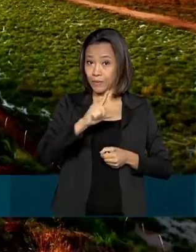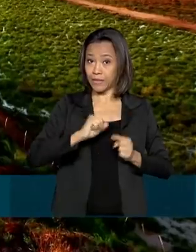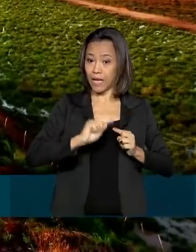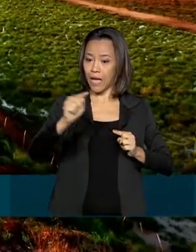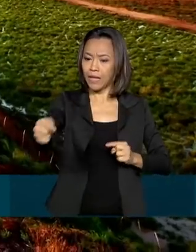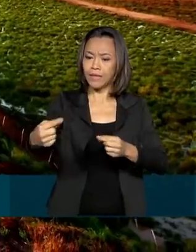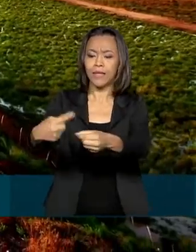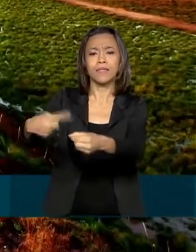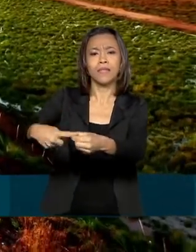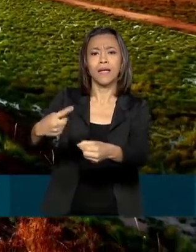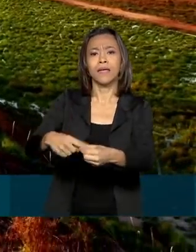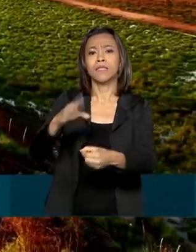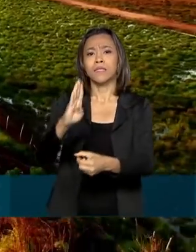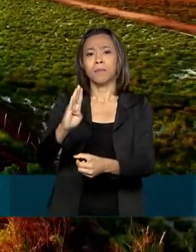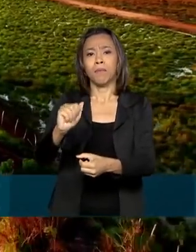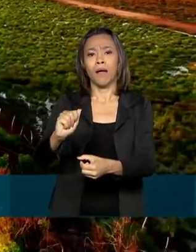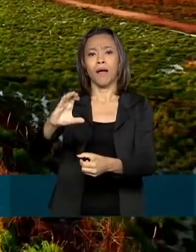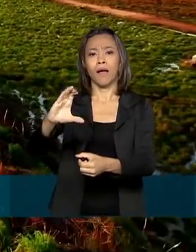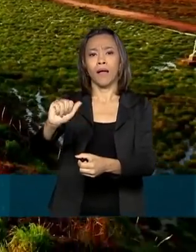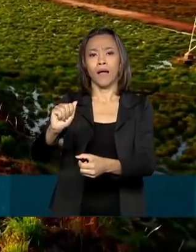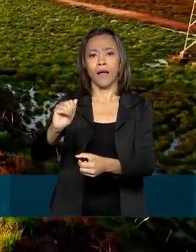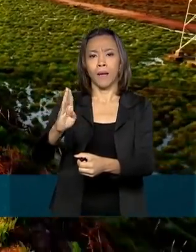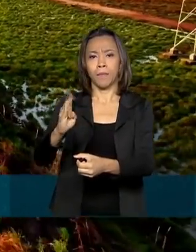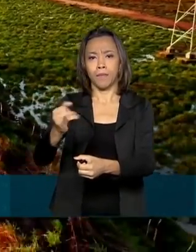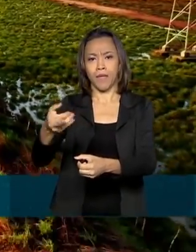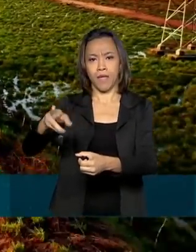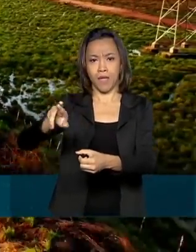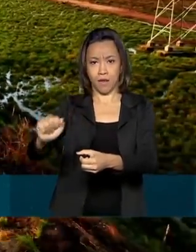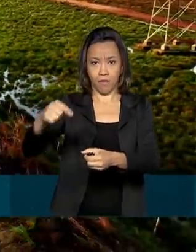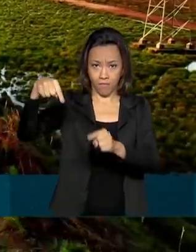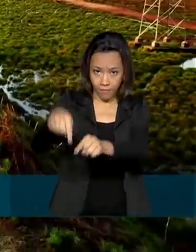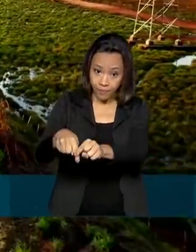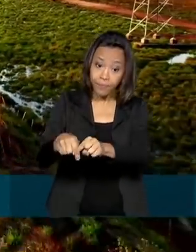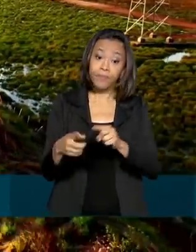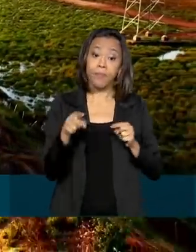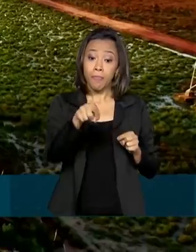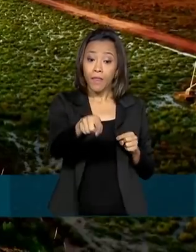sido duplicada no primeiro lote de obras da BR-153 no Maranhão.